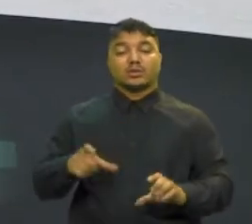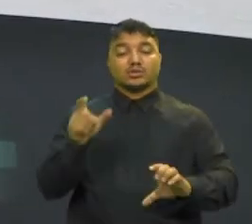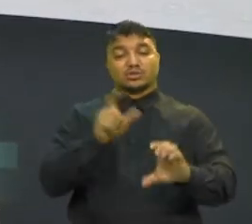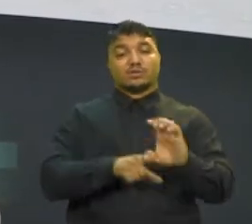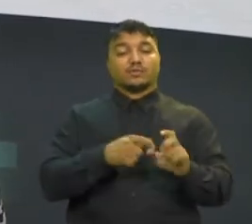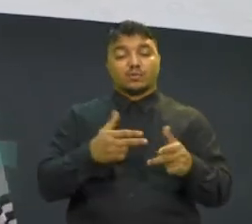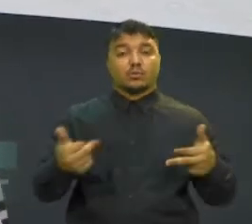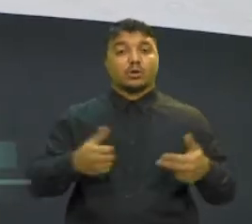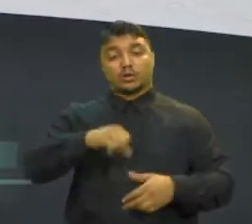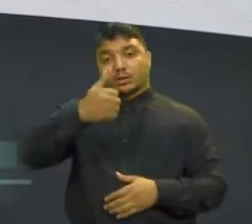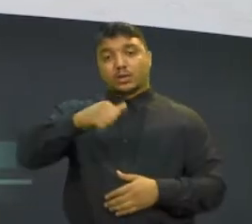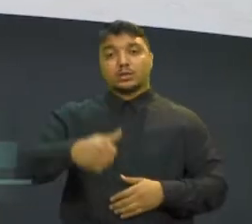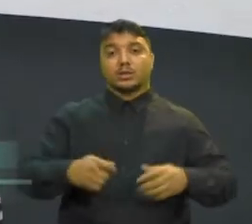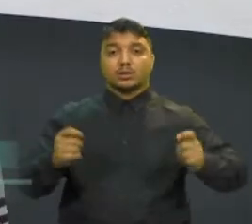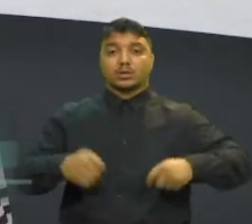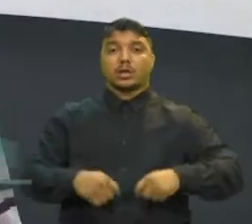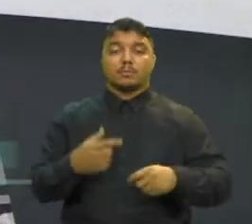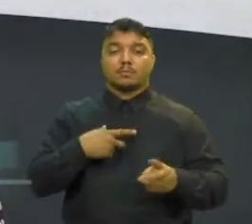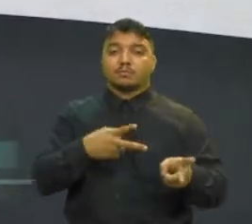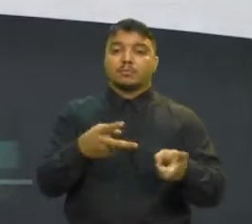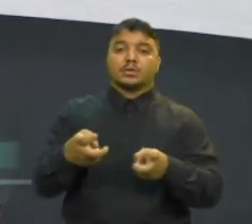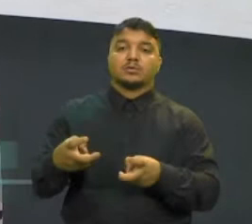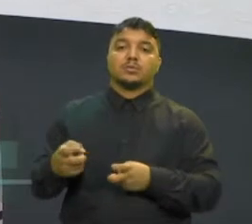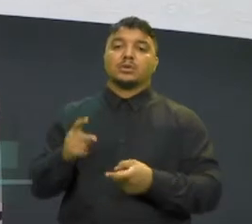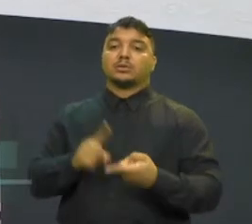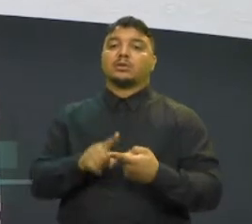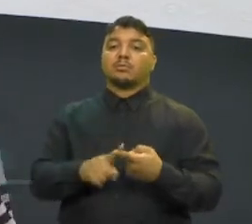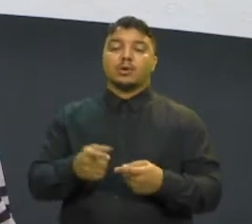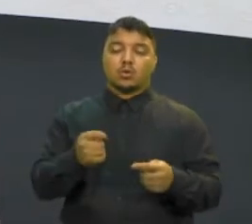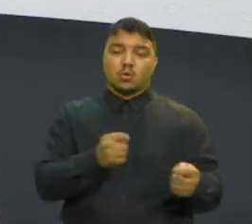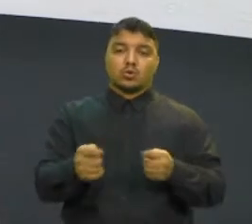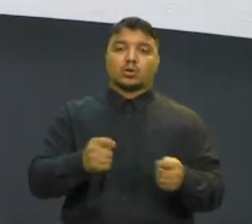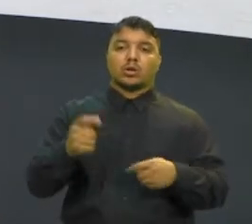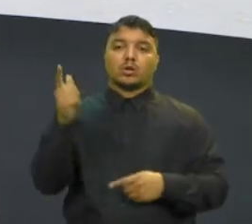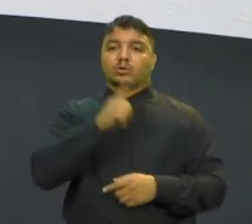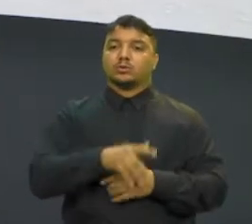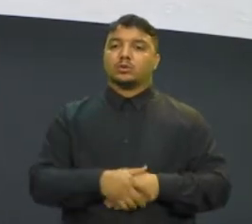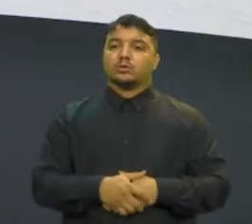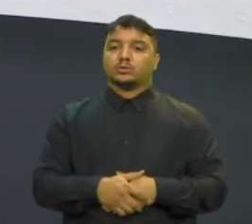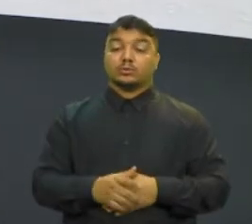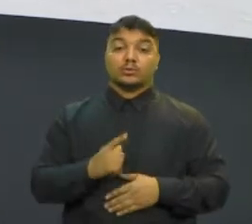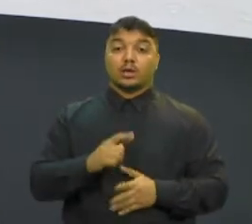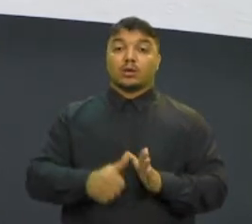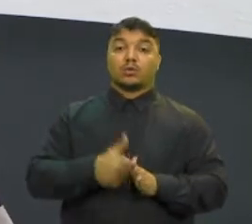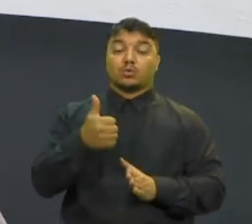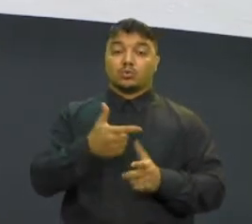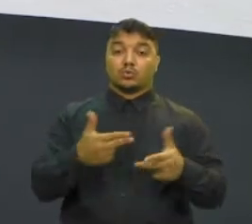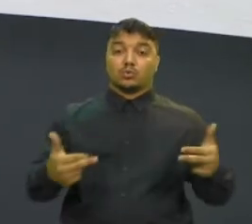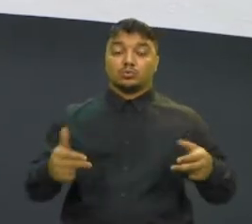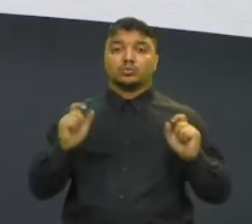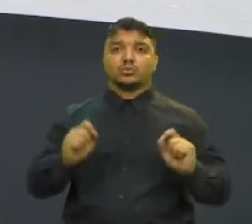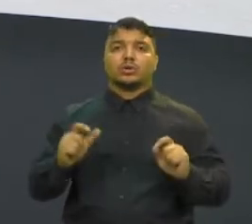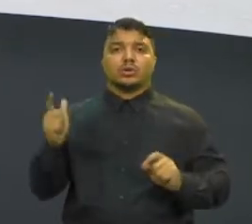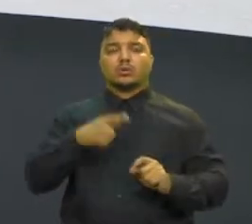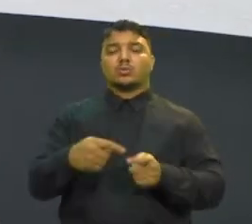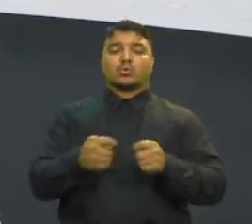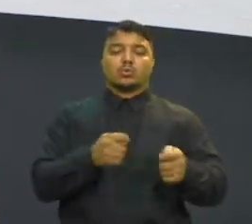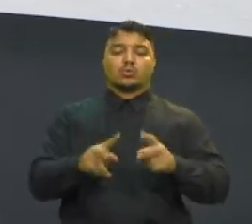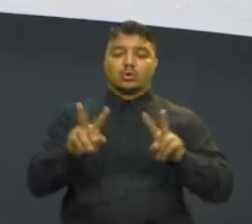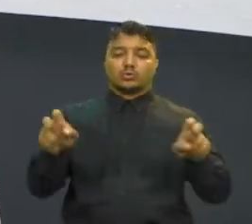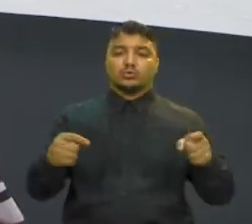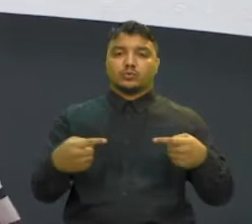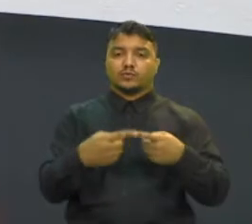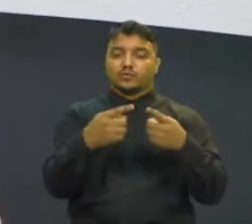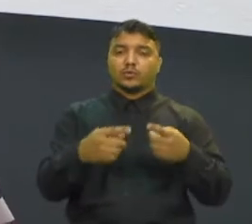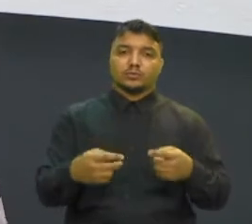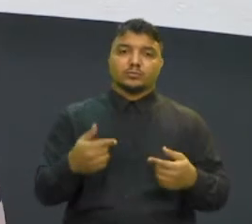analisadas, podem ser observadas e podem ser controladas A primeira coisa é com relação aos controles que ela precisa